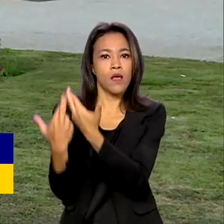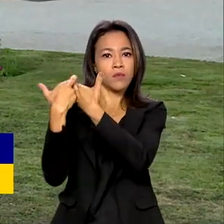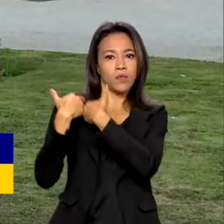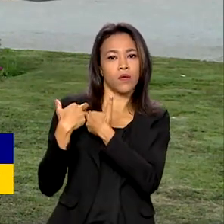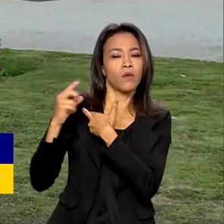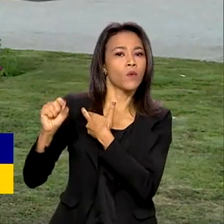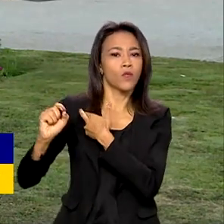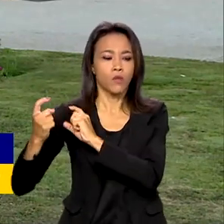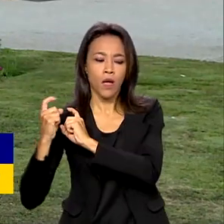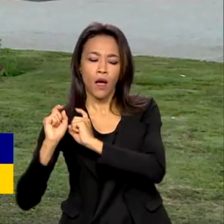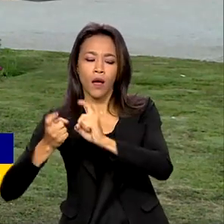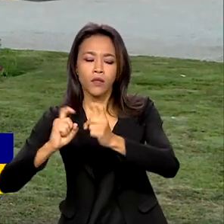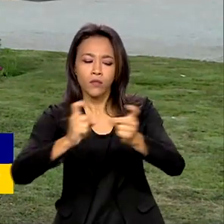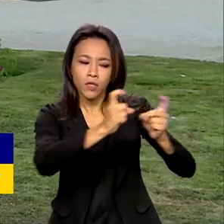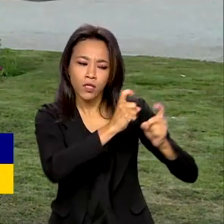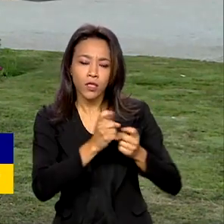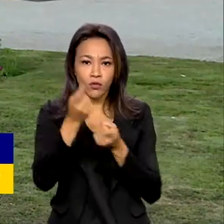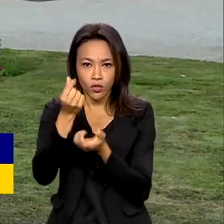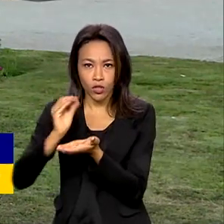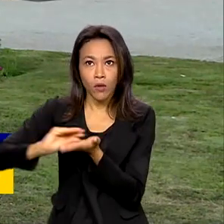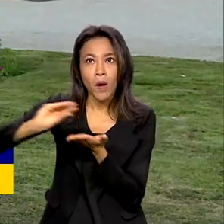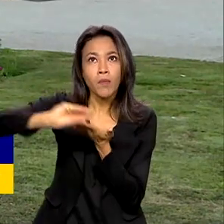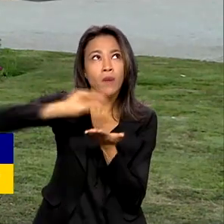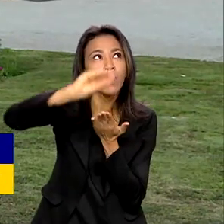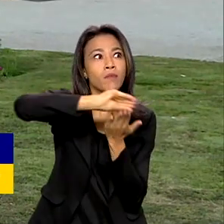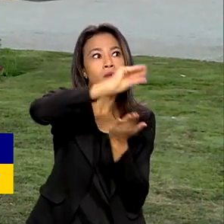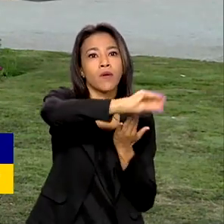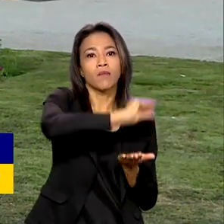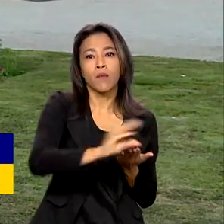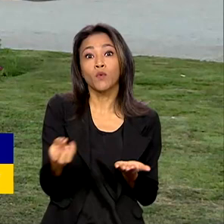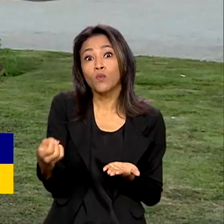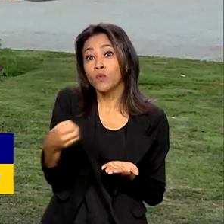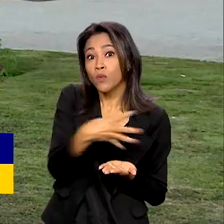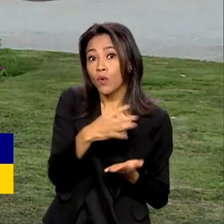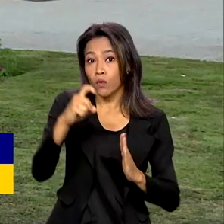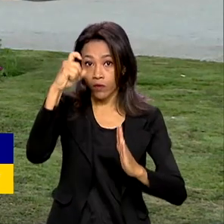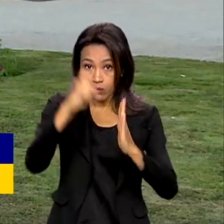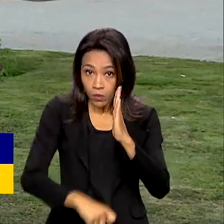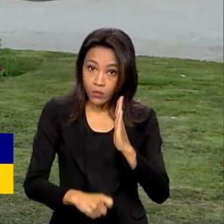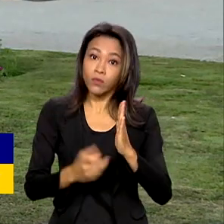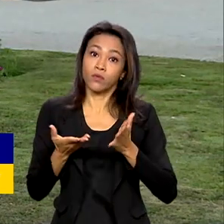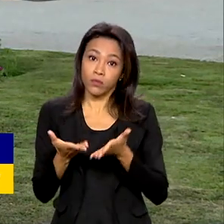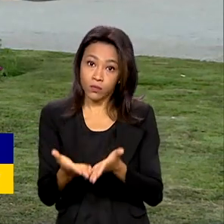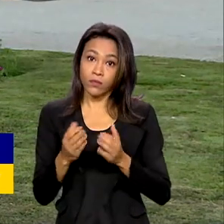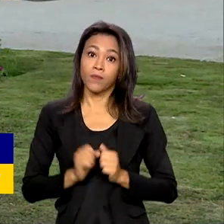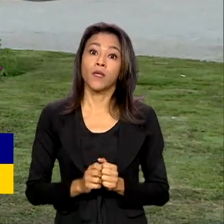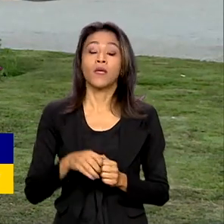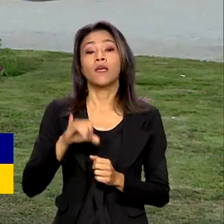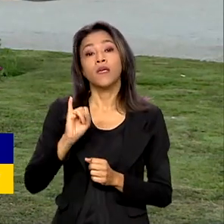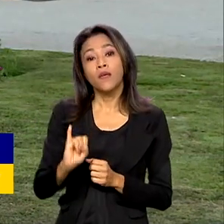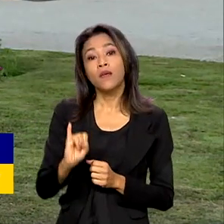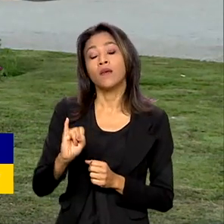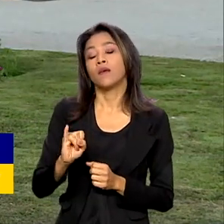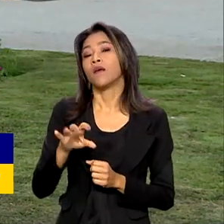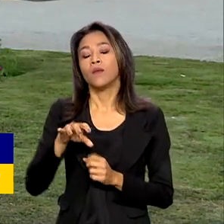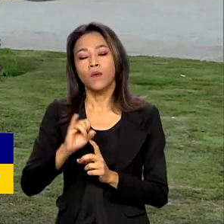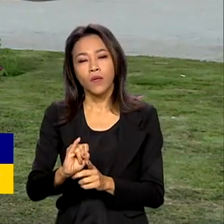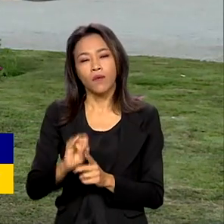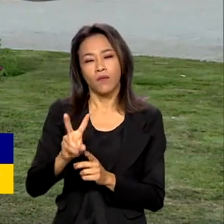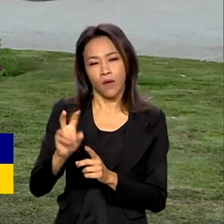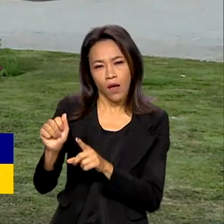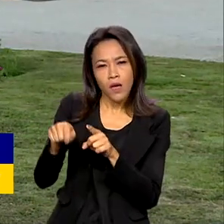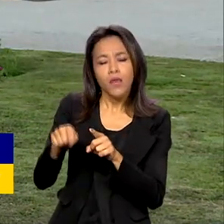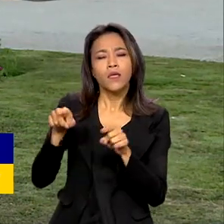pela gestão e distribuição de recursos do novo Imposto sobre Bens e Serviços. E os critérios de acesso aos